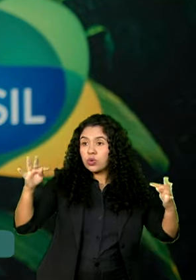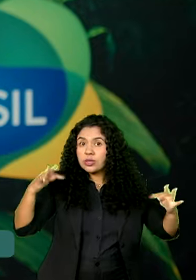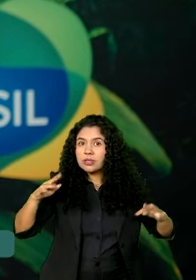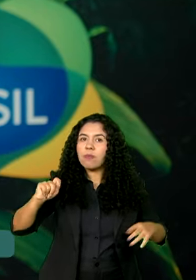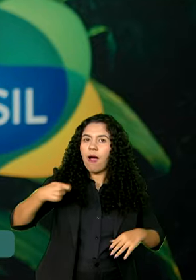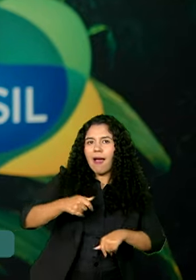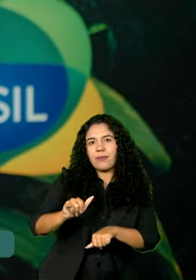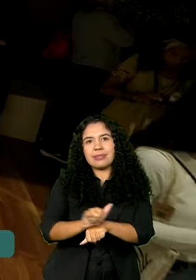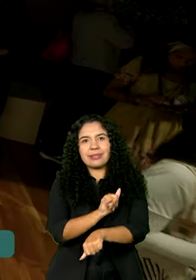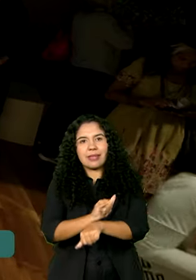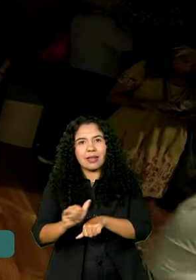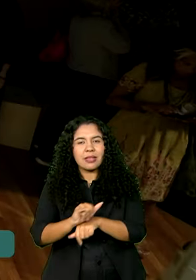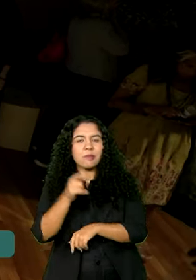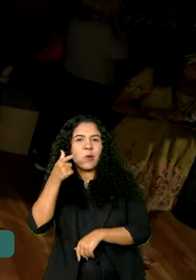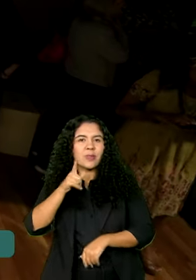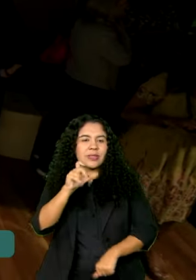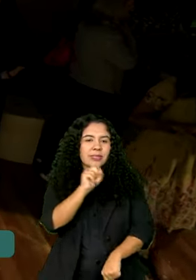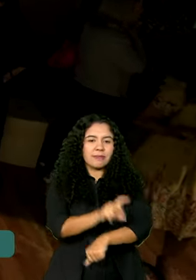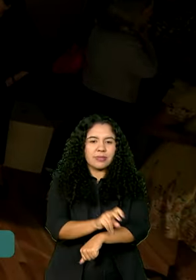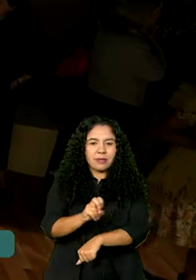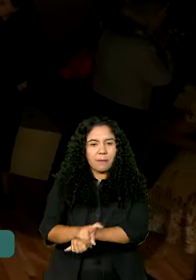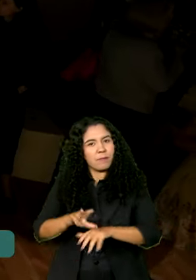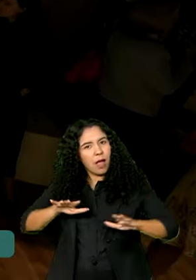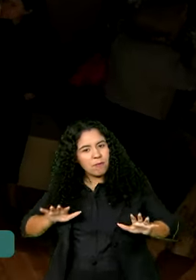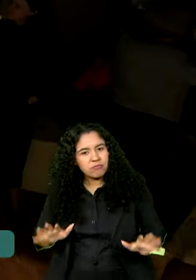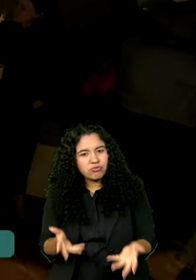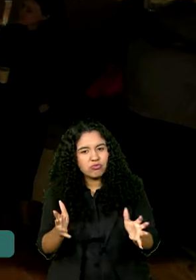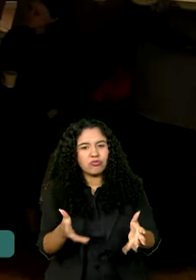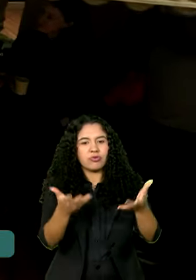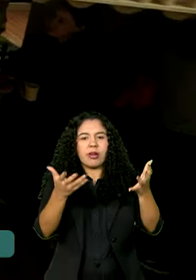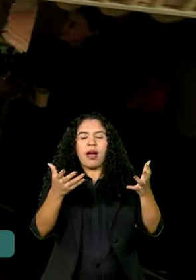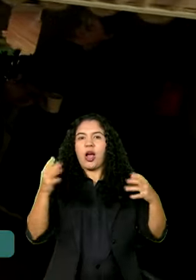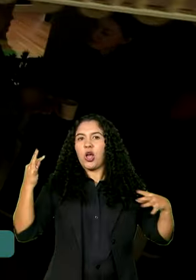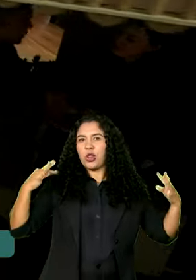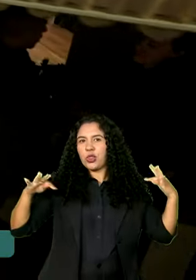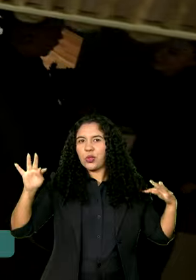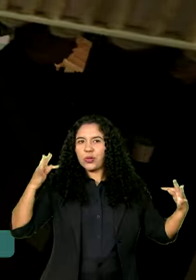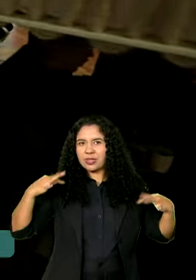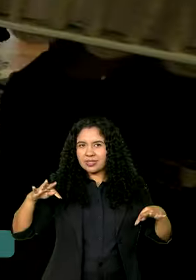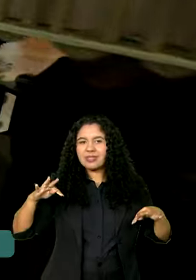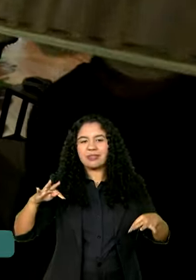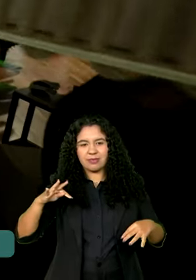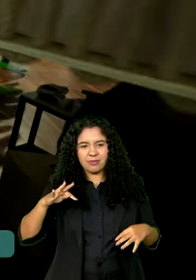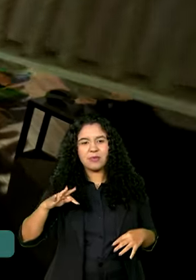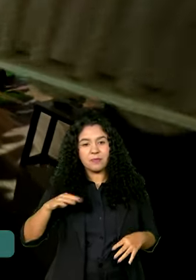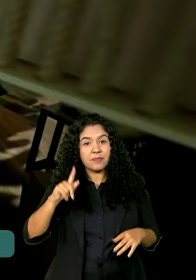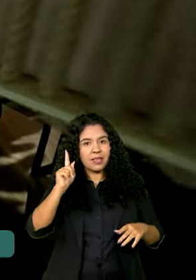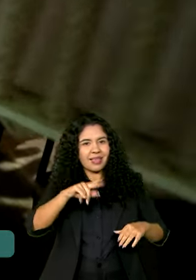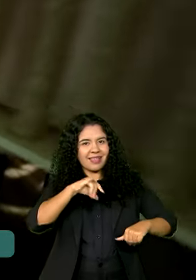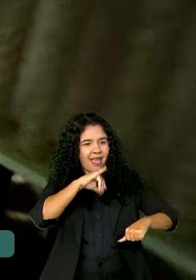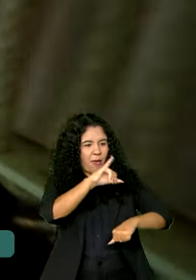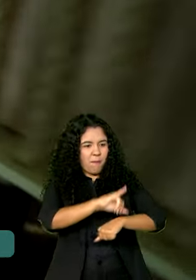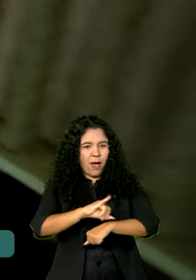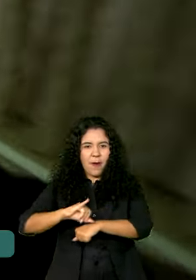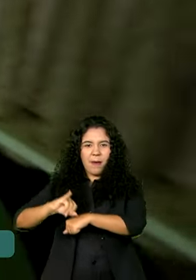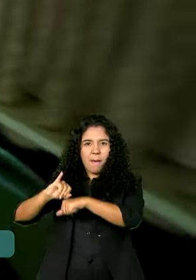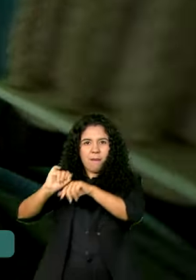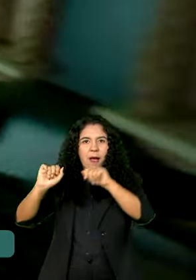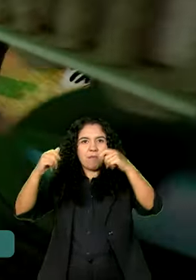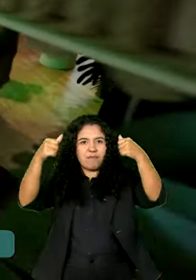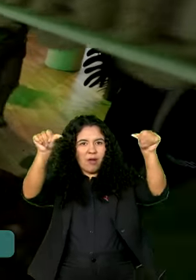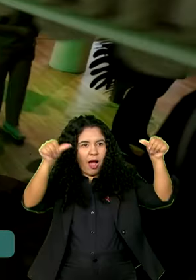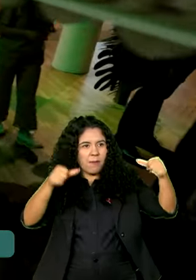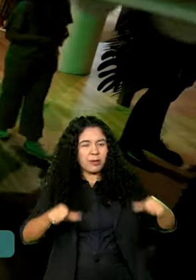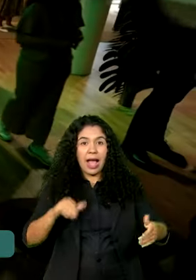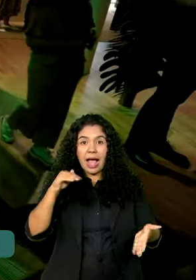um instrumento de geração de emprego e renda. E é para incentivar o turismo consciente na região amazônica que a exposição foi montada. Até